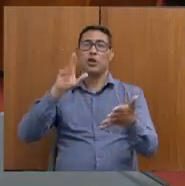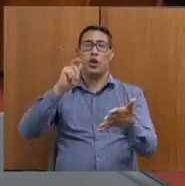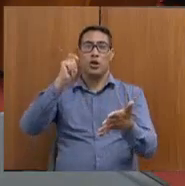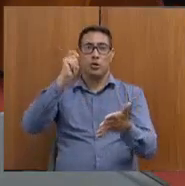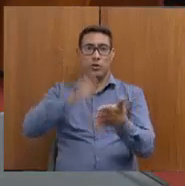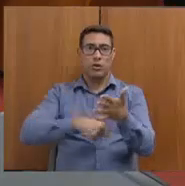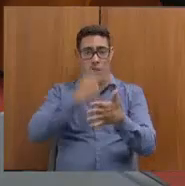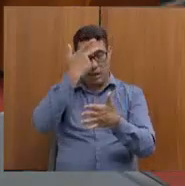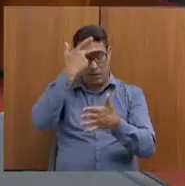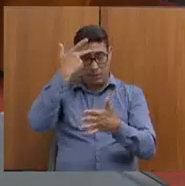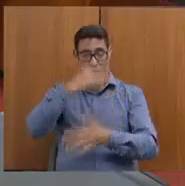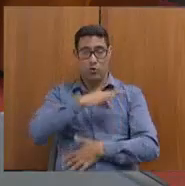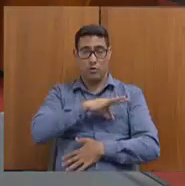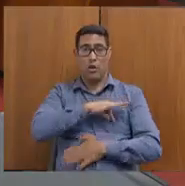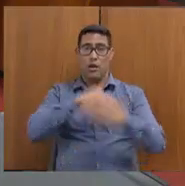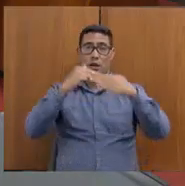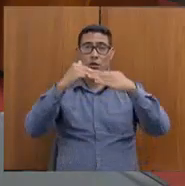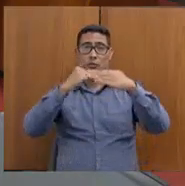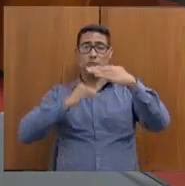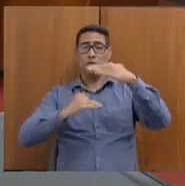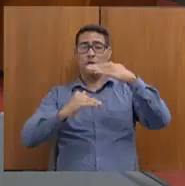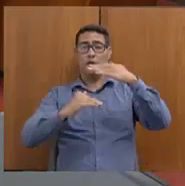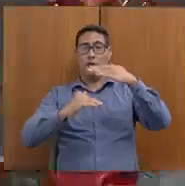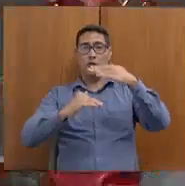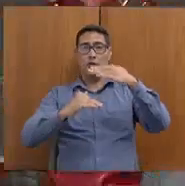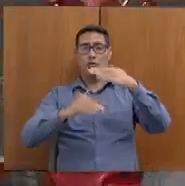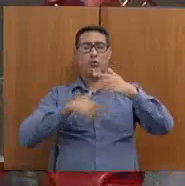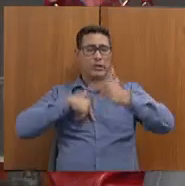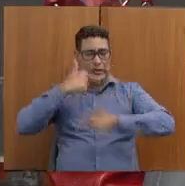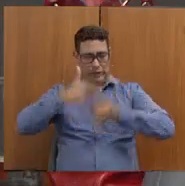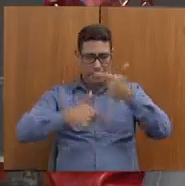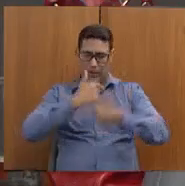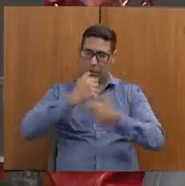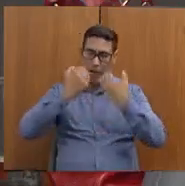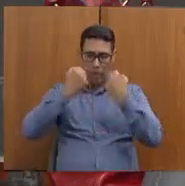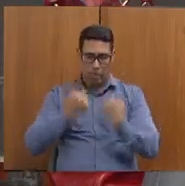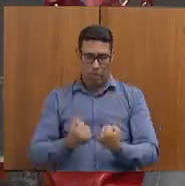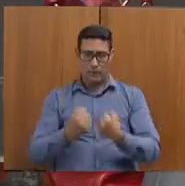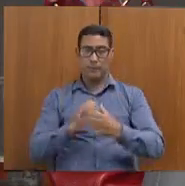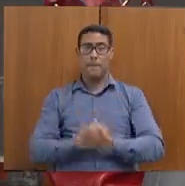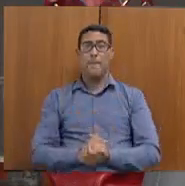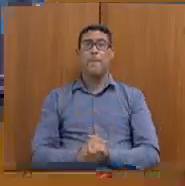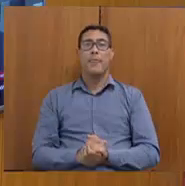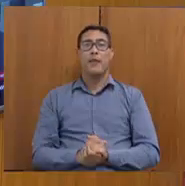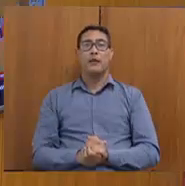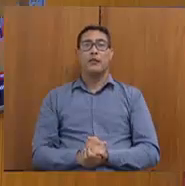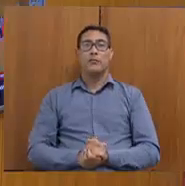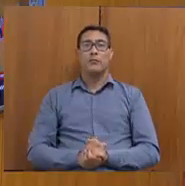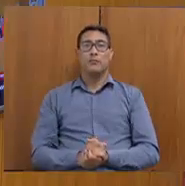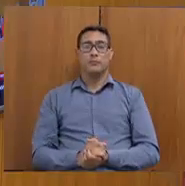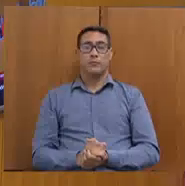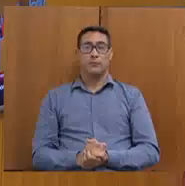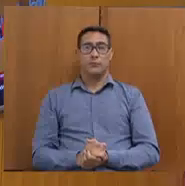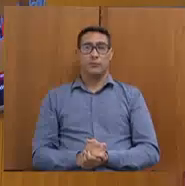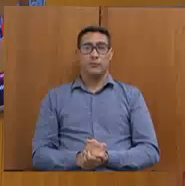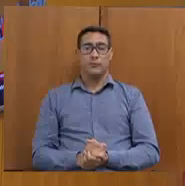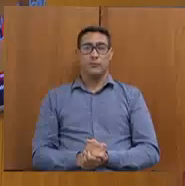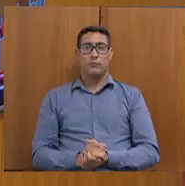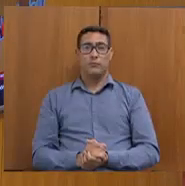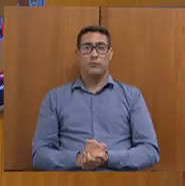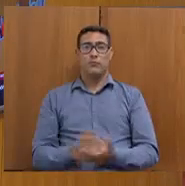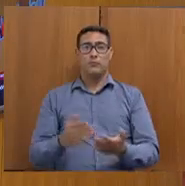salário abaixo do salário mínimo e cujo jornada é exaustiva de trabalho. Obrigado, presidente. Com a palavra,